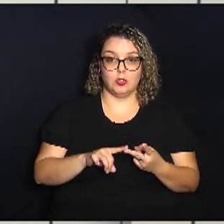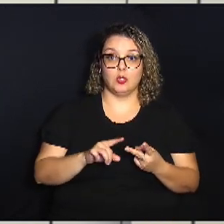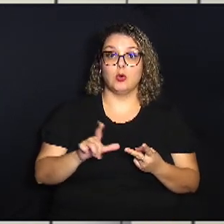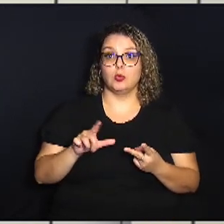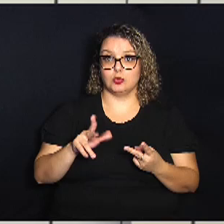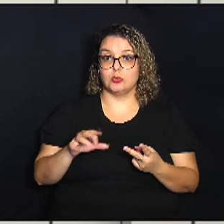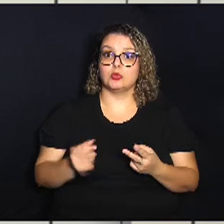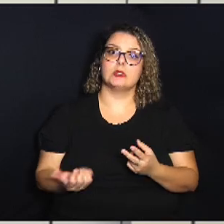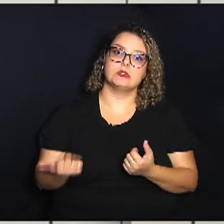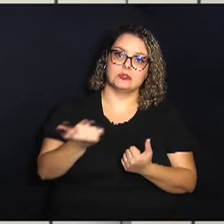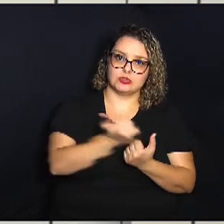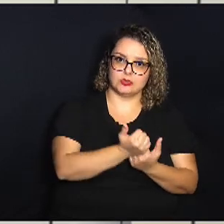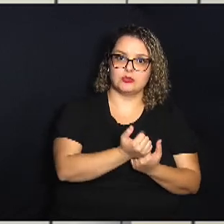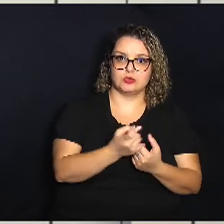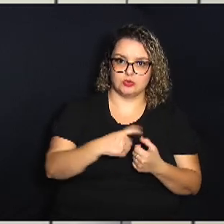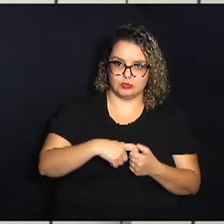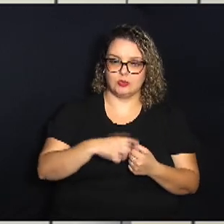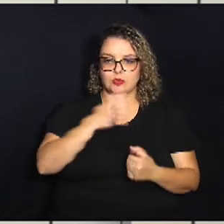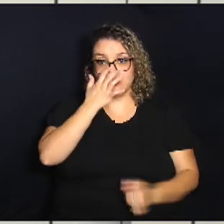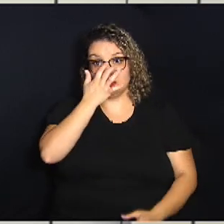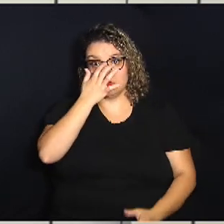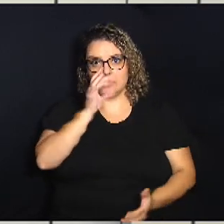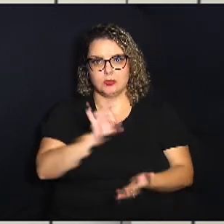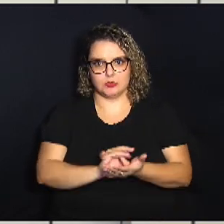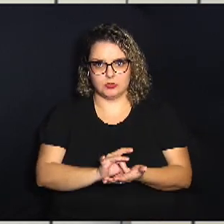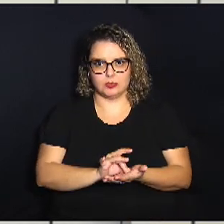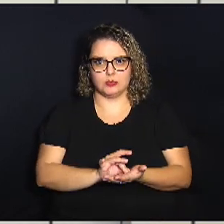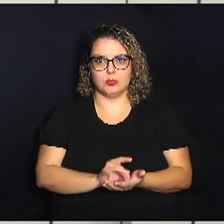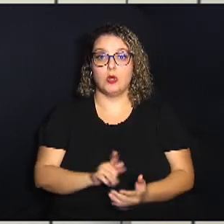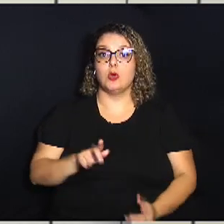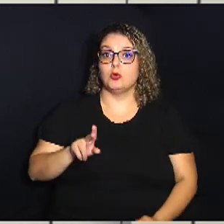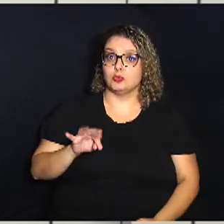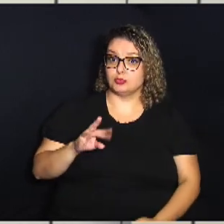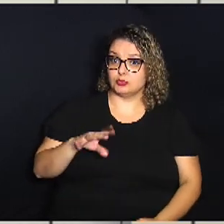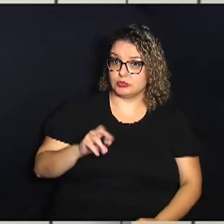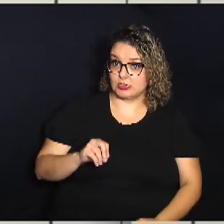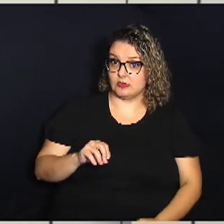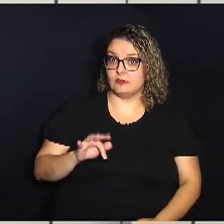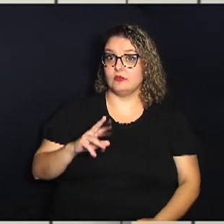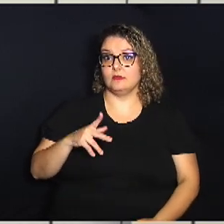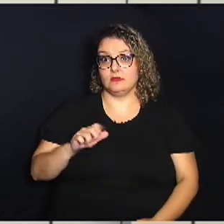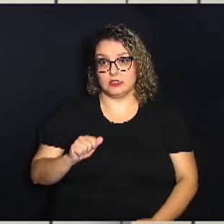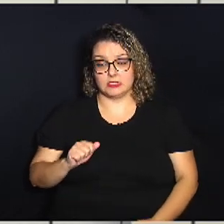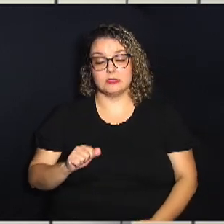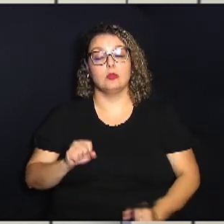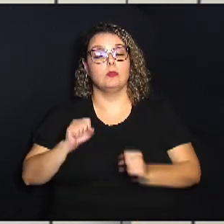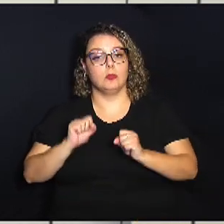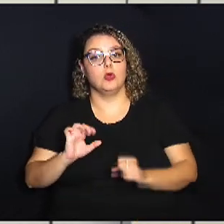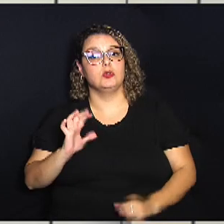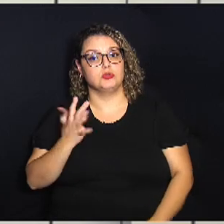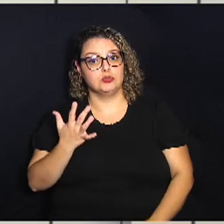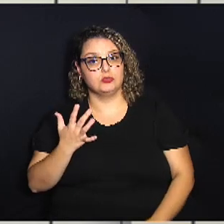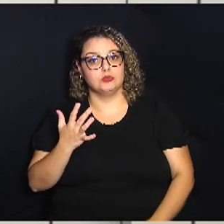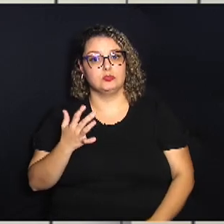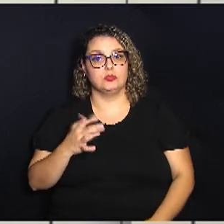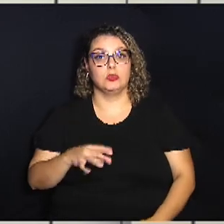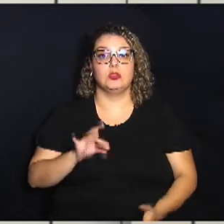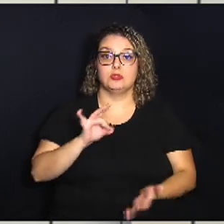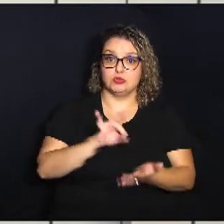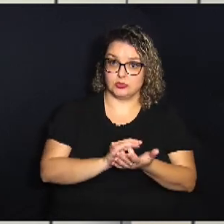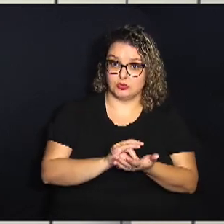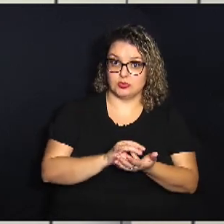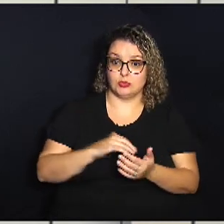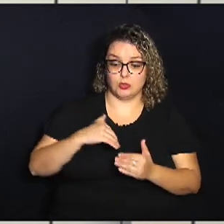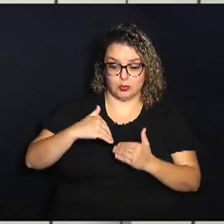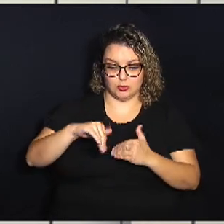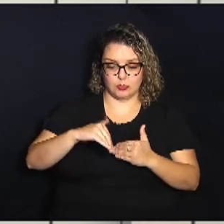Adel deve retornar à titularidade Gustavo França é outro que pode aparecer entre os titulares no meio